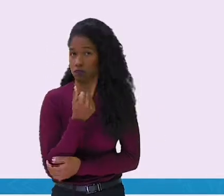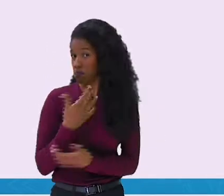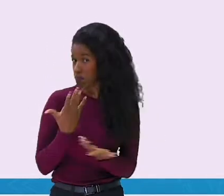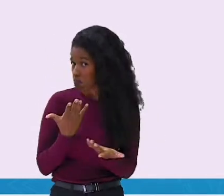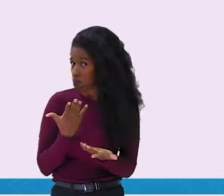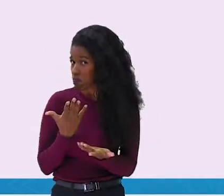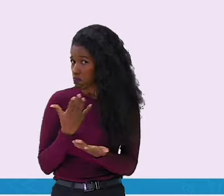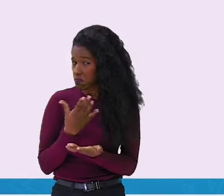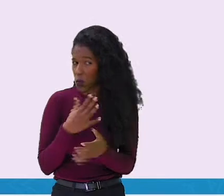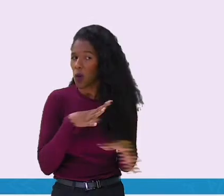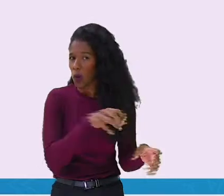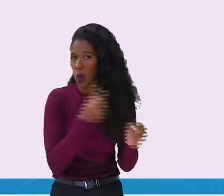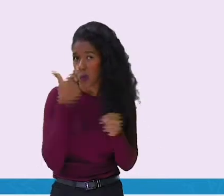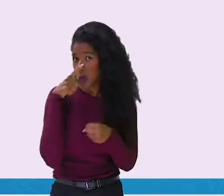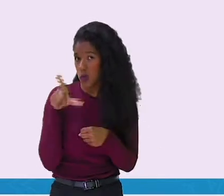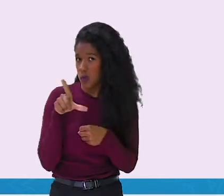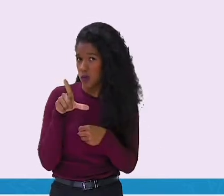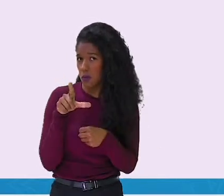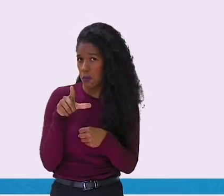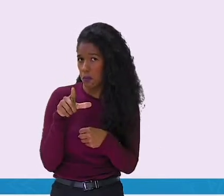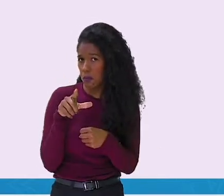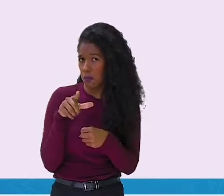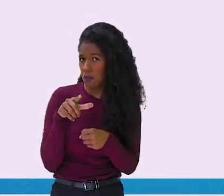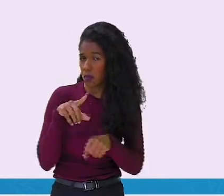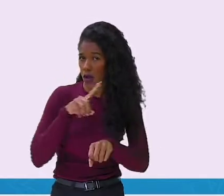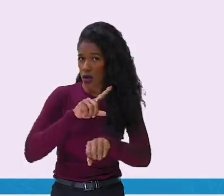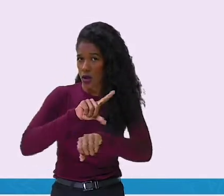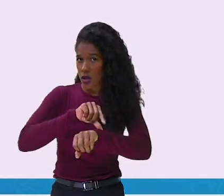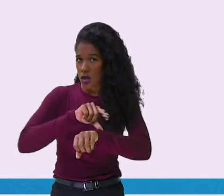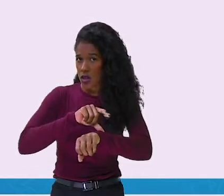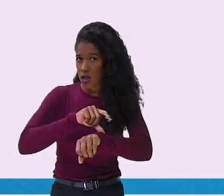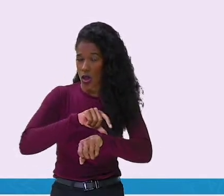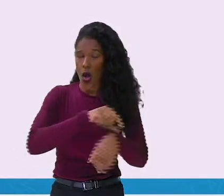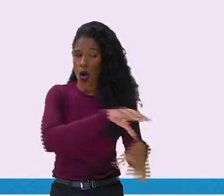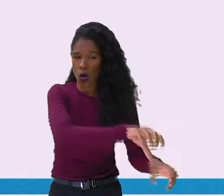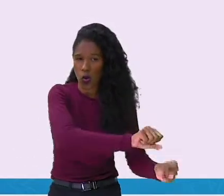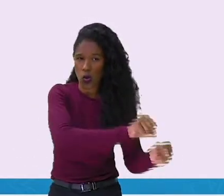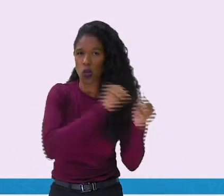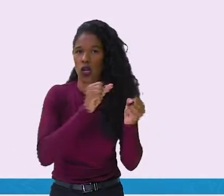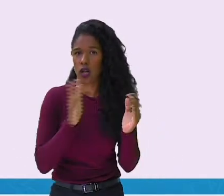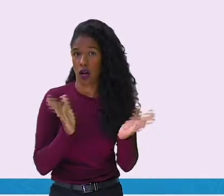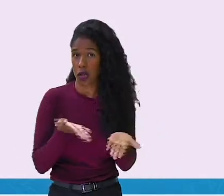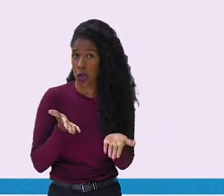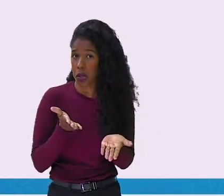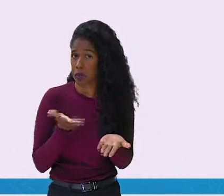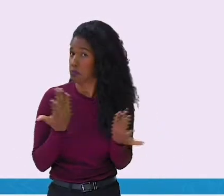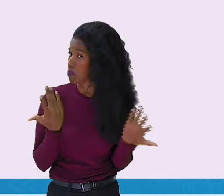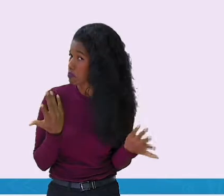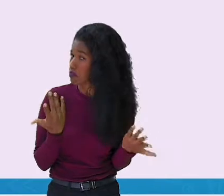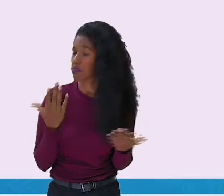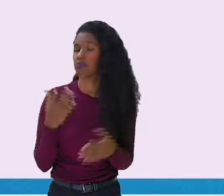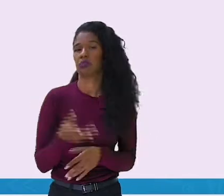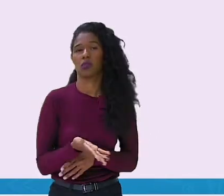certo? Será que já está na hora de arrancar o rabanete? Vamos ver?